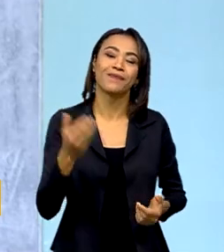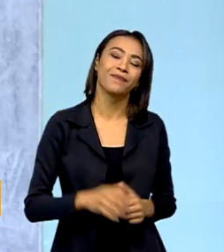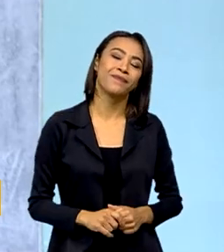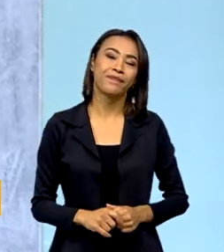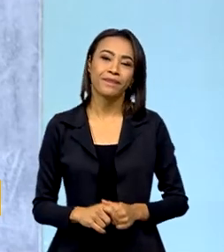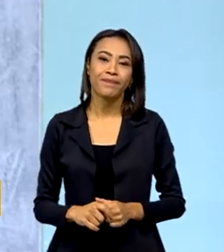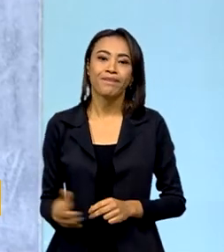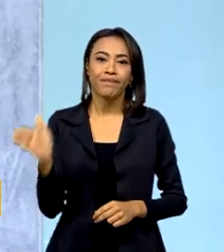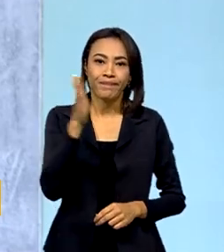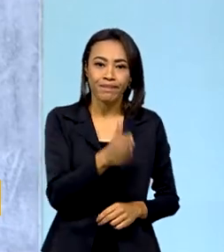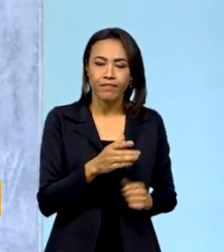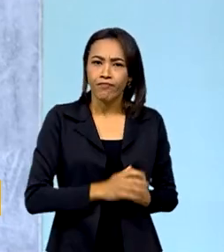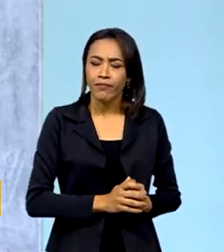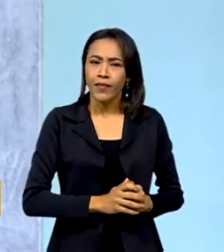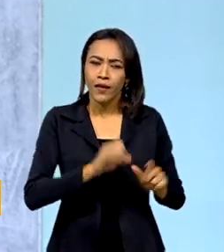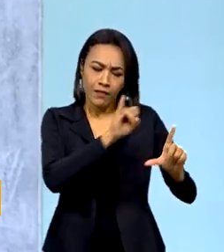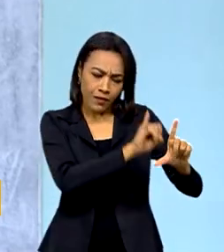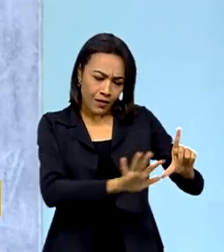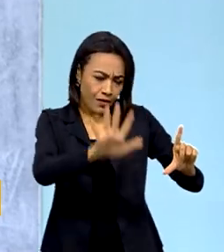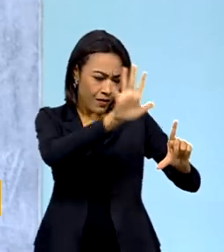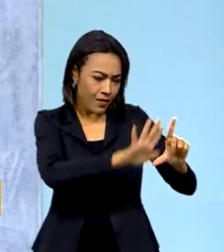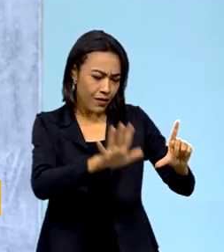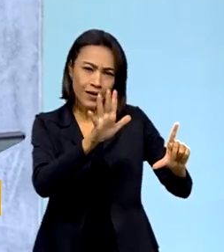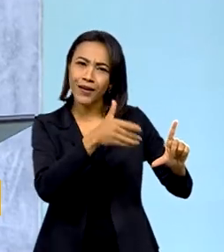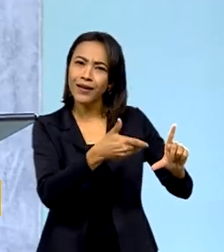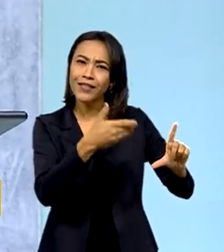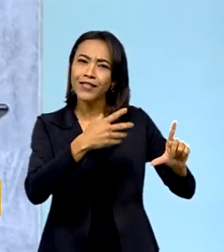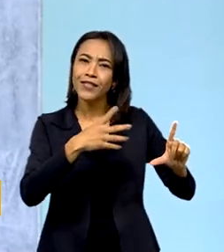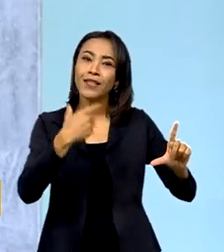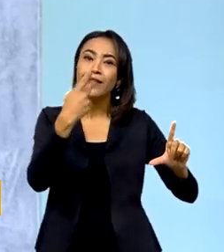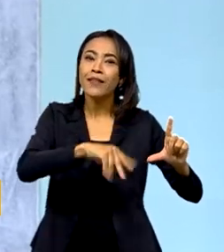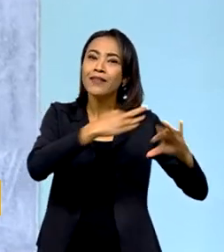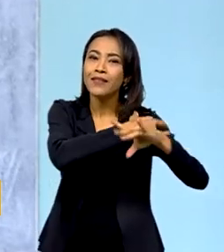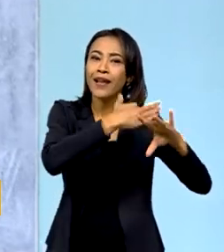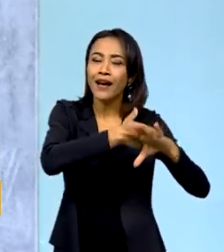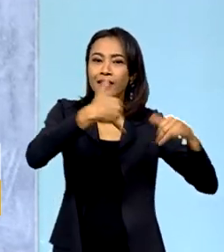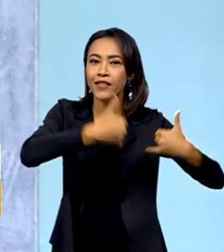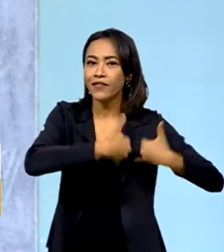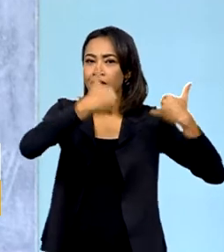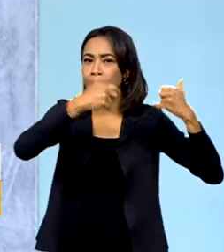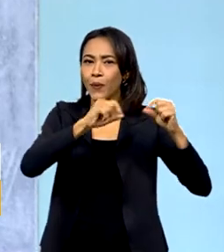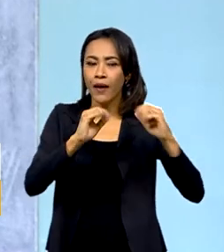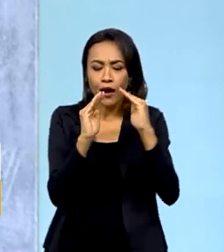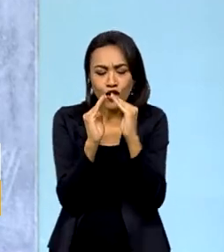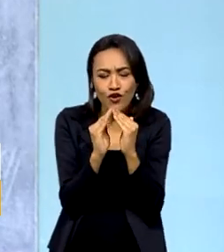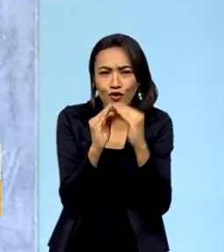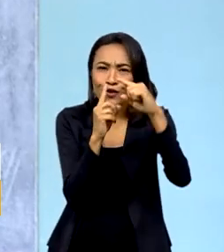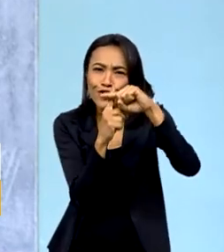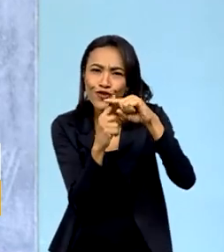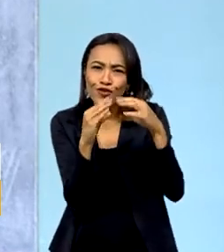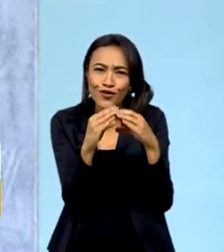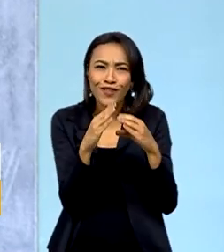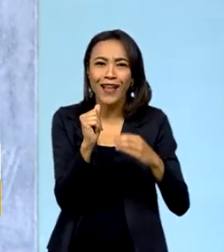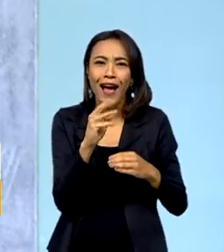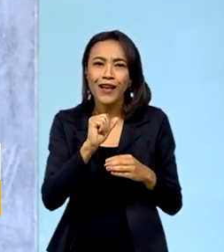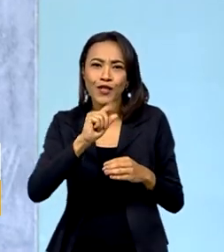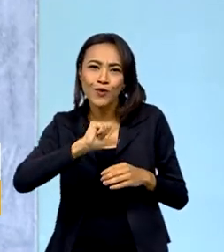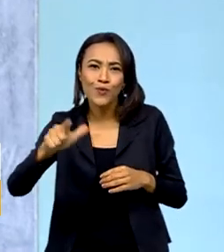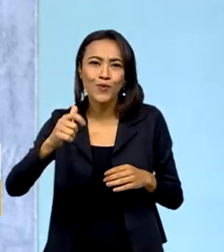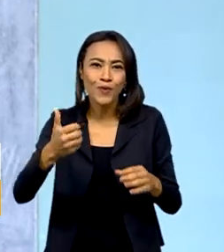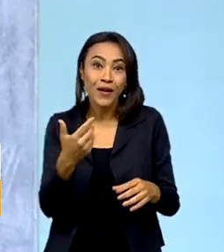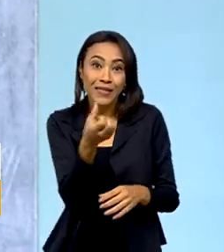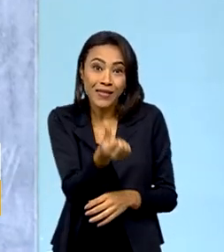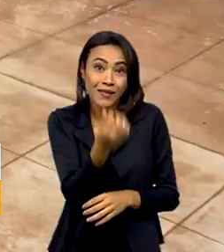Um cartão postal da nossa cidade faz aniversário hoje. A Igrejinha da Asa Sul completa 64